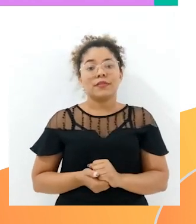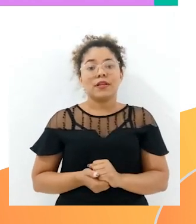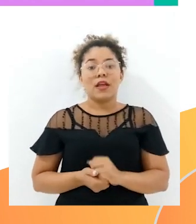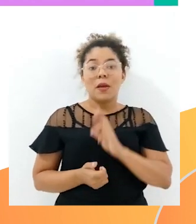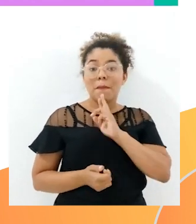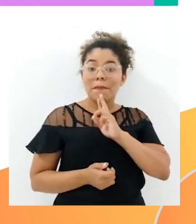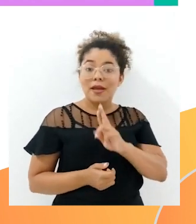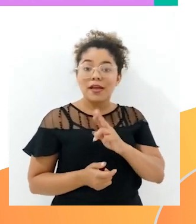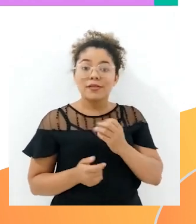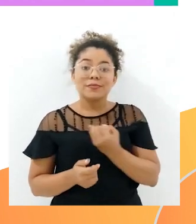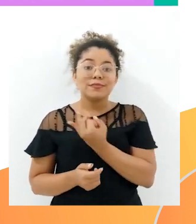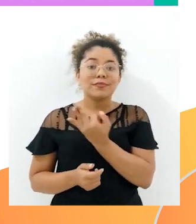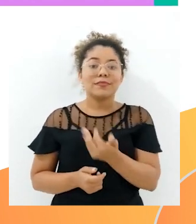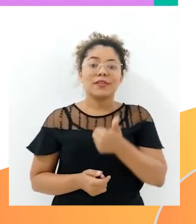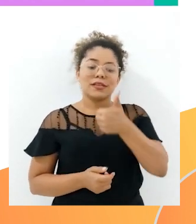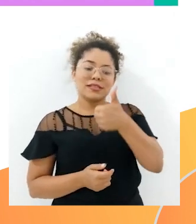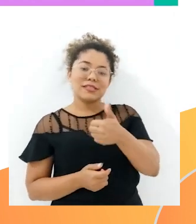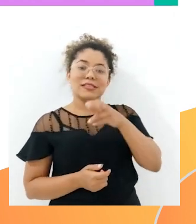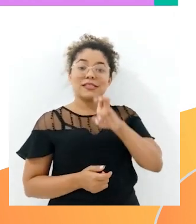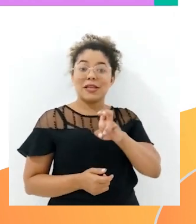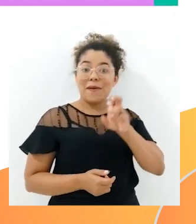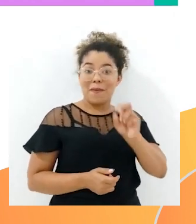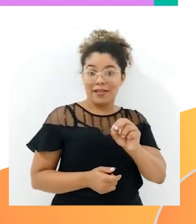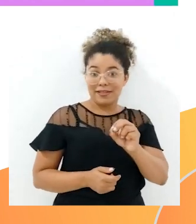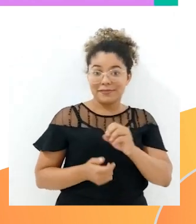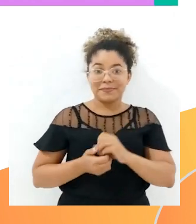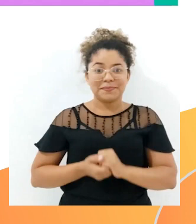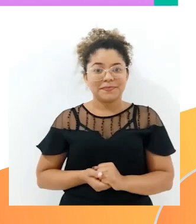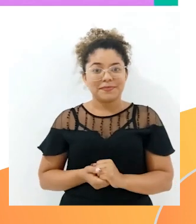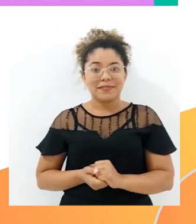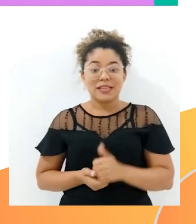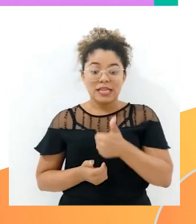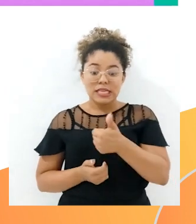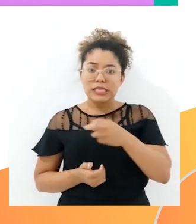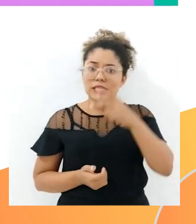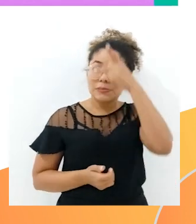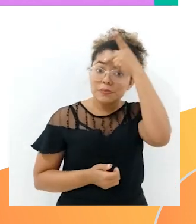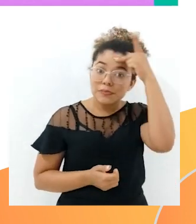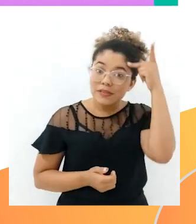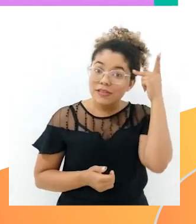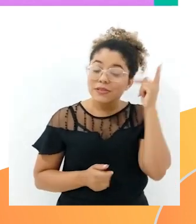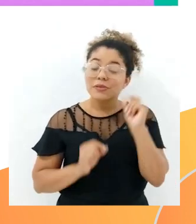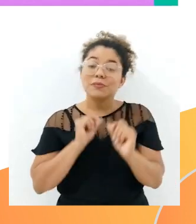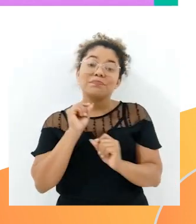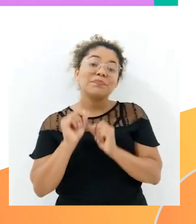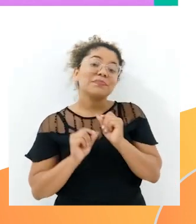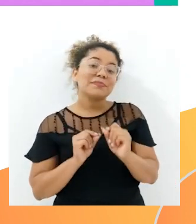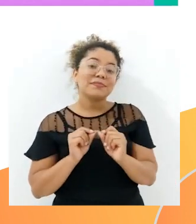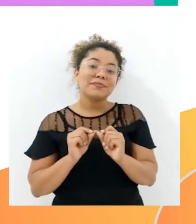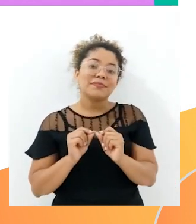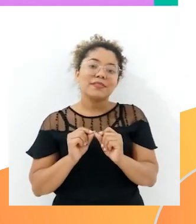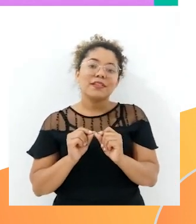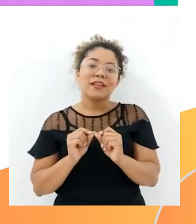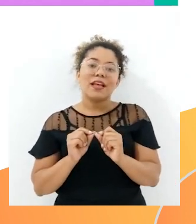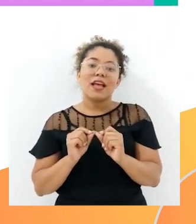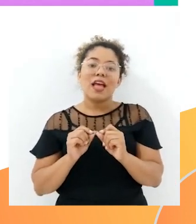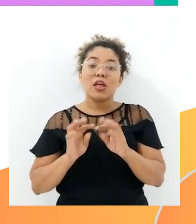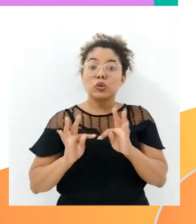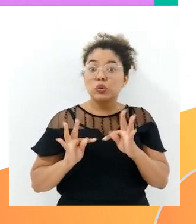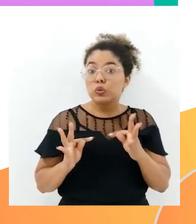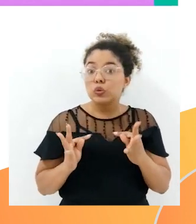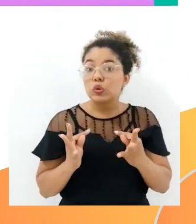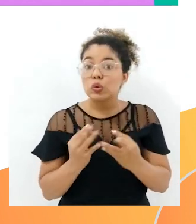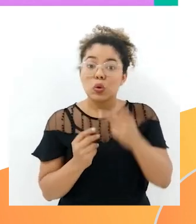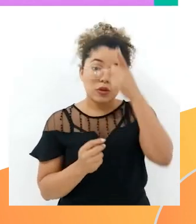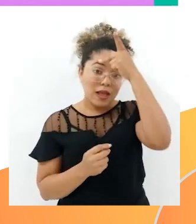resultado é 150. 150 aqui equivale a